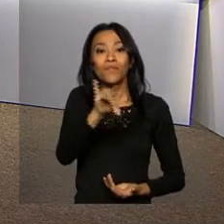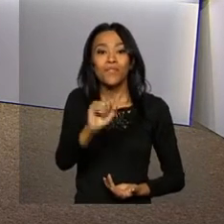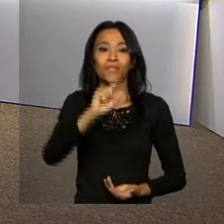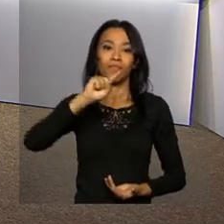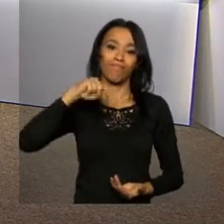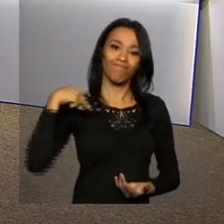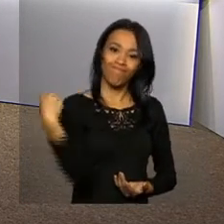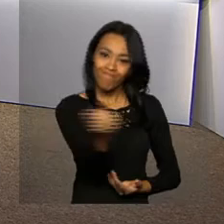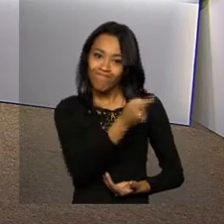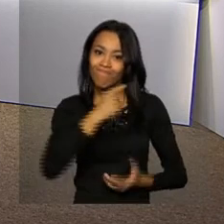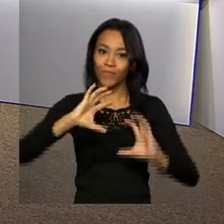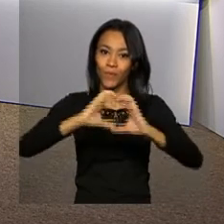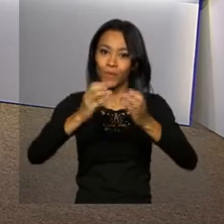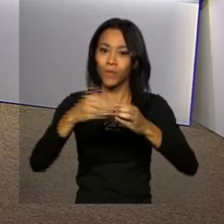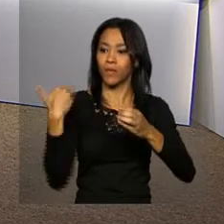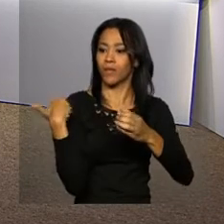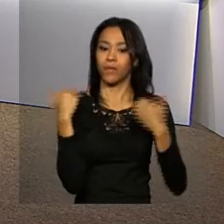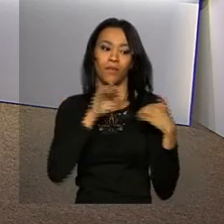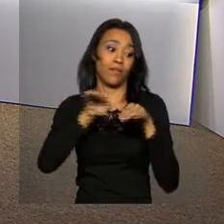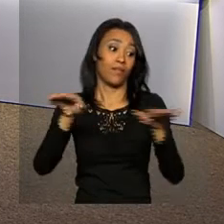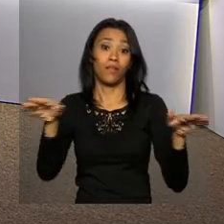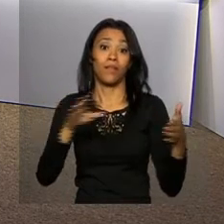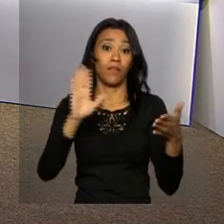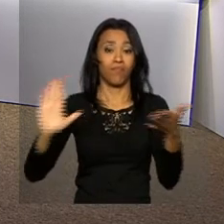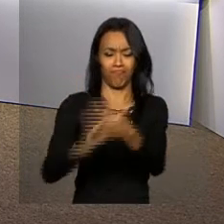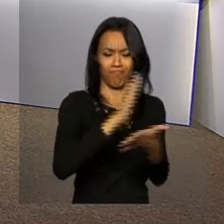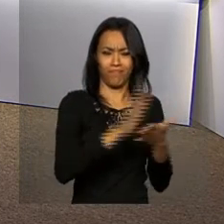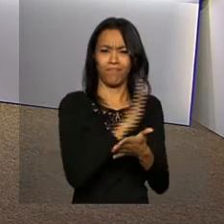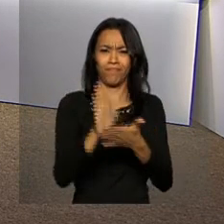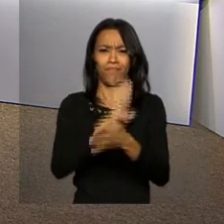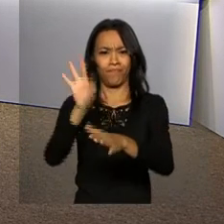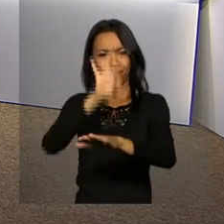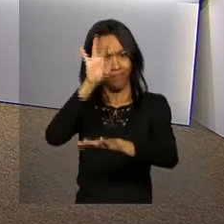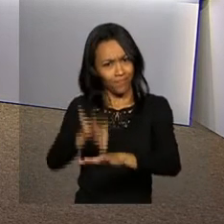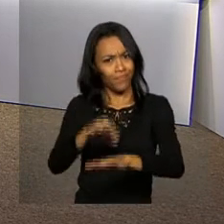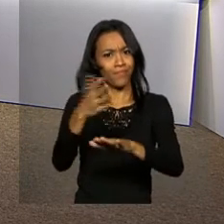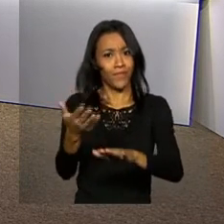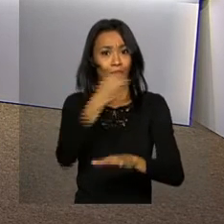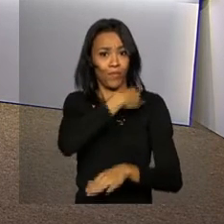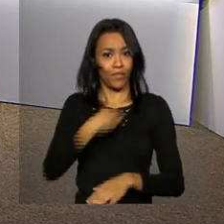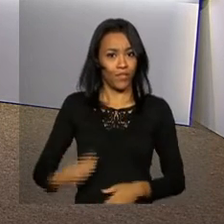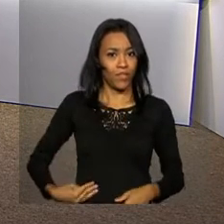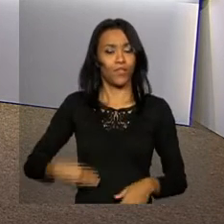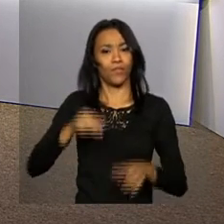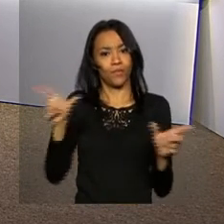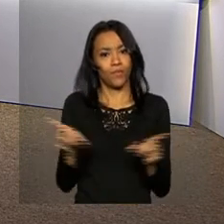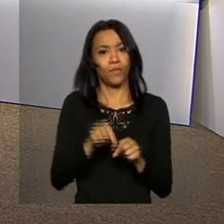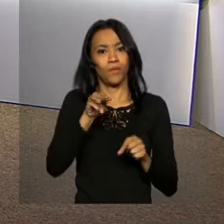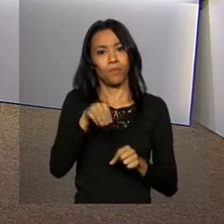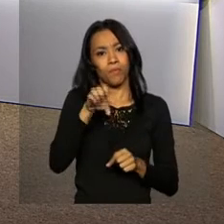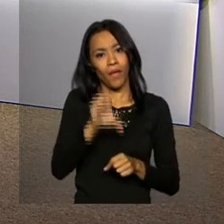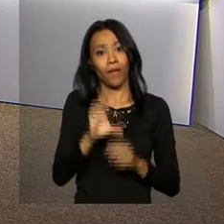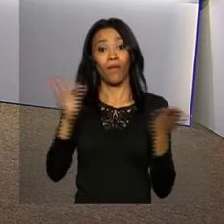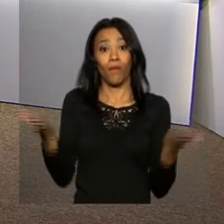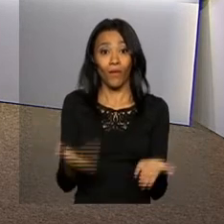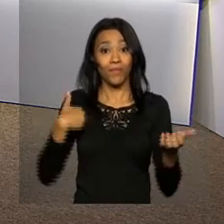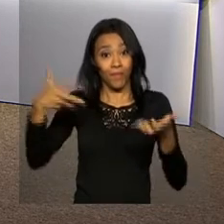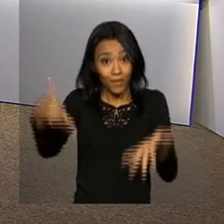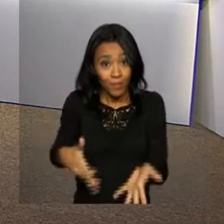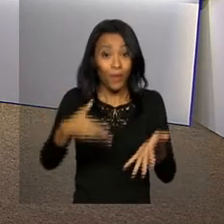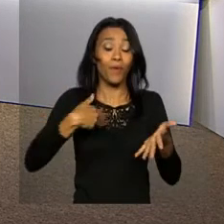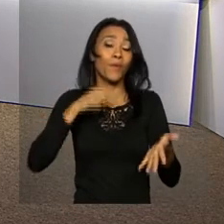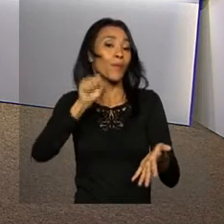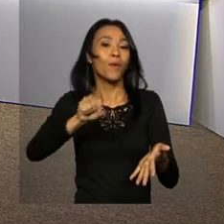Mobilização da Educação contra a UZICA. O ministro da Educação, Aloysio Mercadante, participou hoje, aqui na NBR,